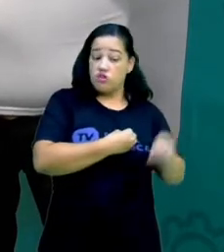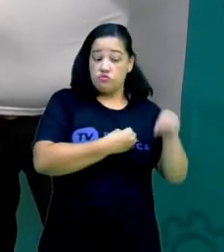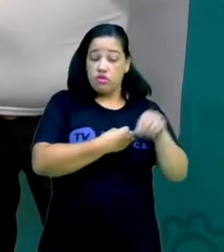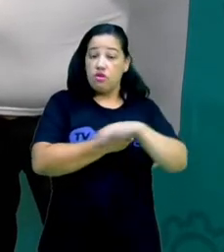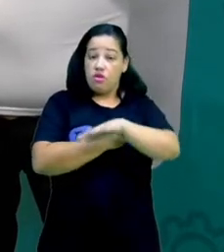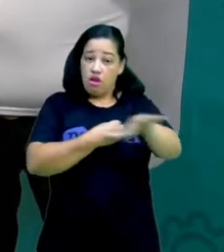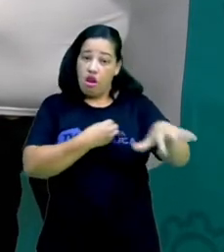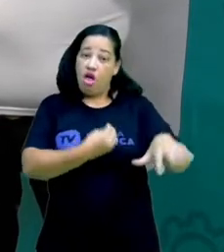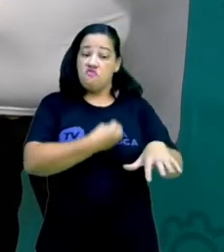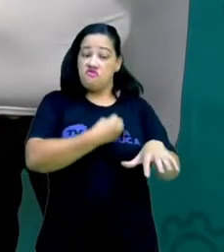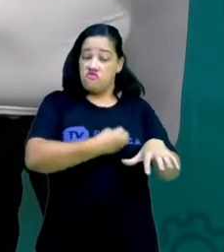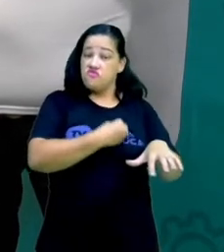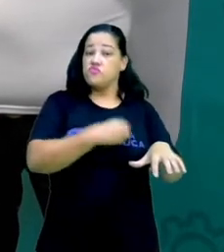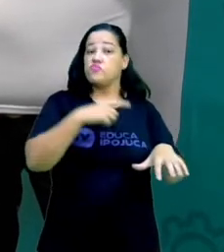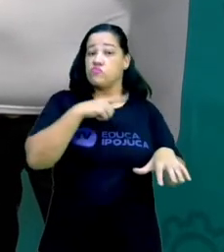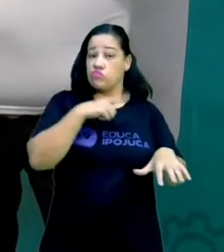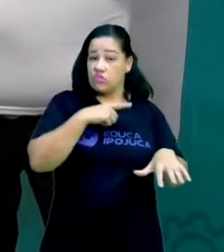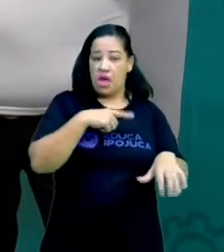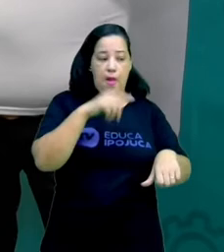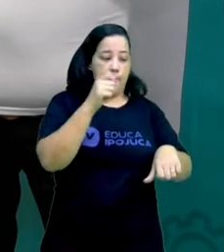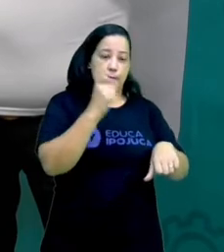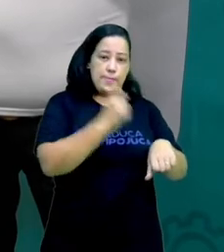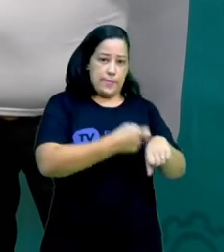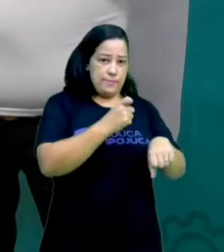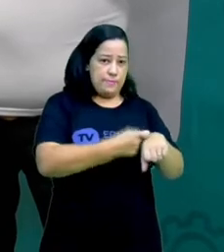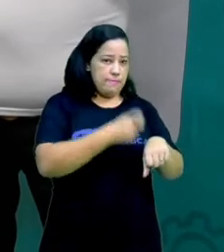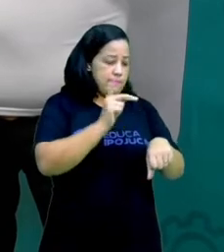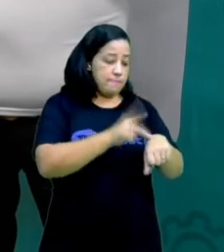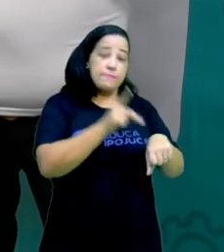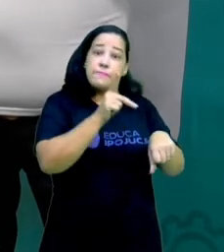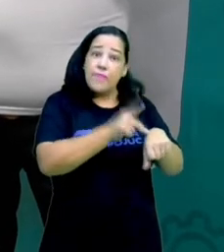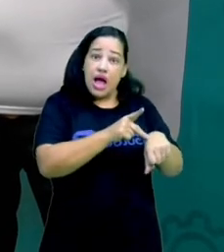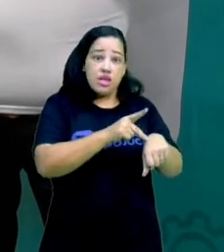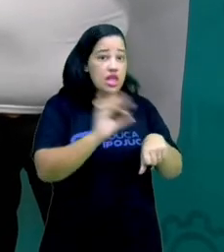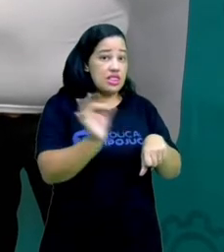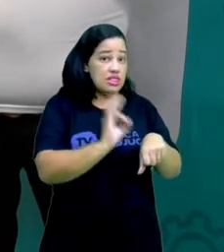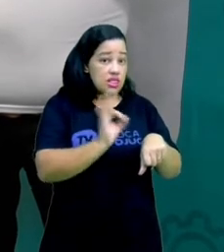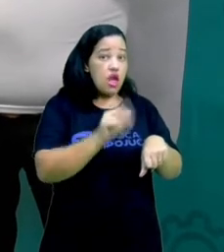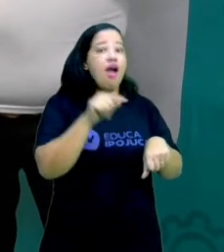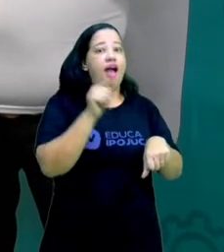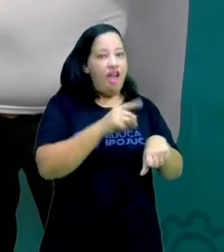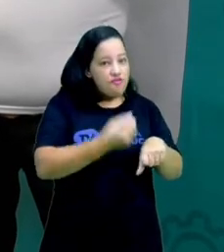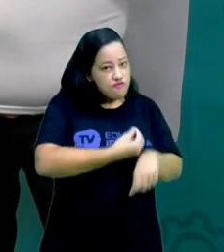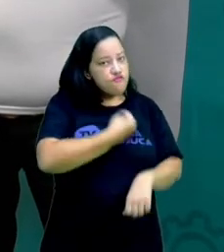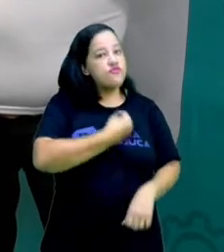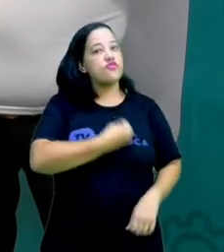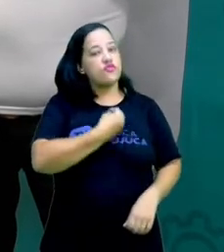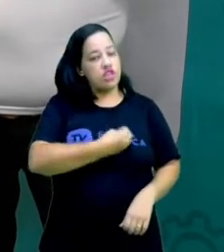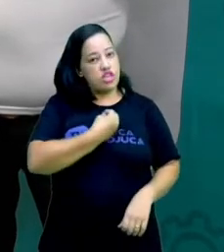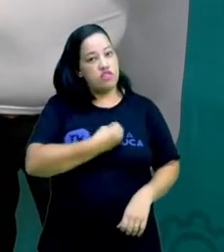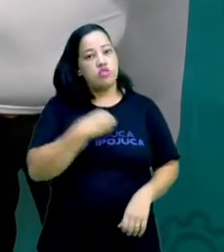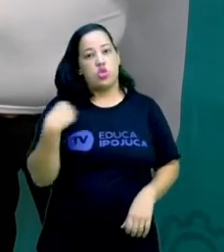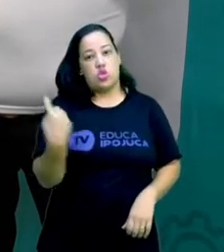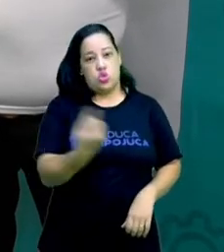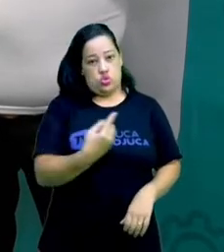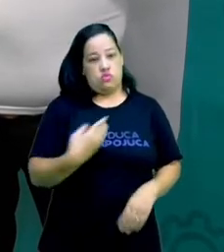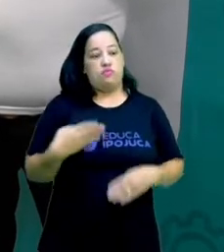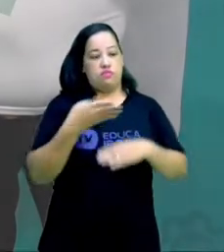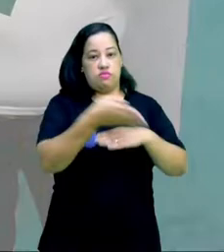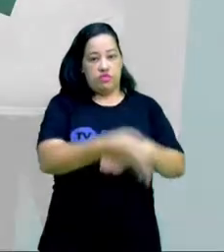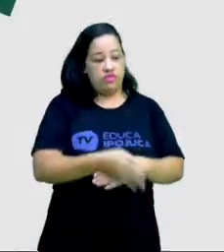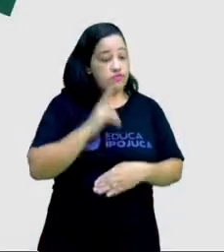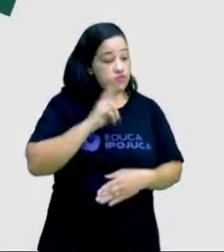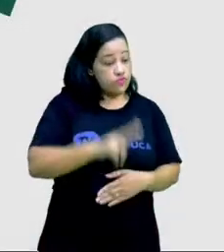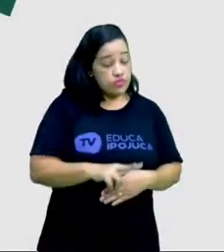tudo que está ali em cima, que não é pedra, é vida. Então, quando a gente for lá, a gente tem que ter muito